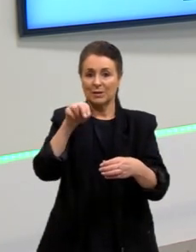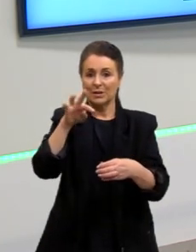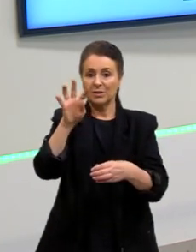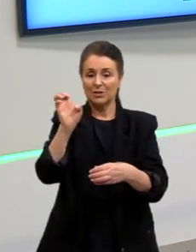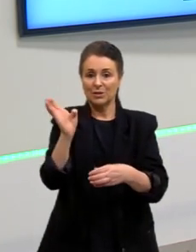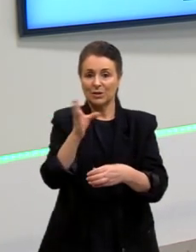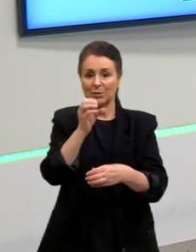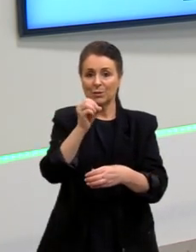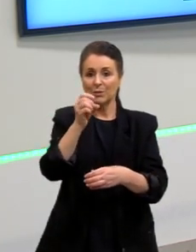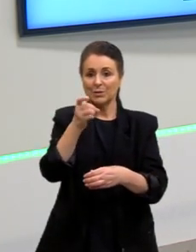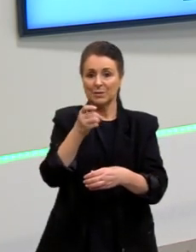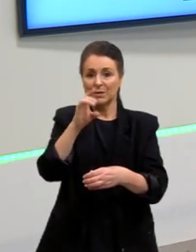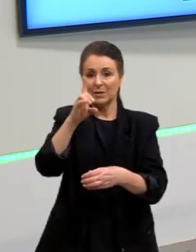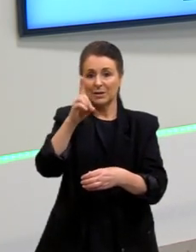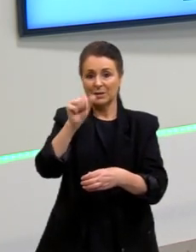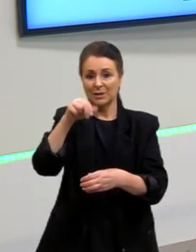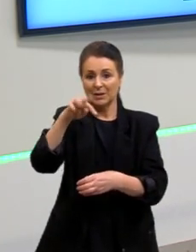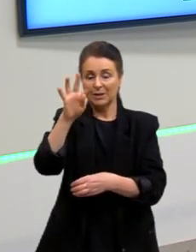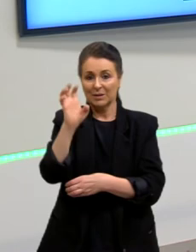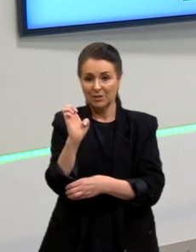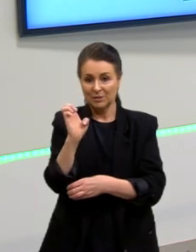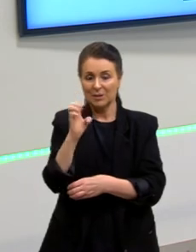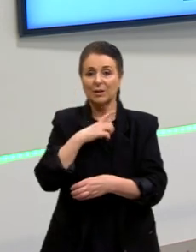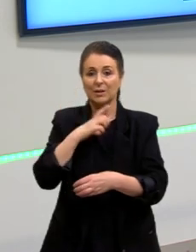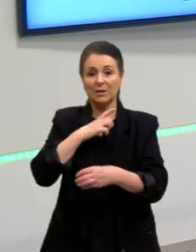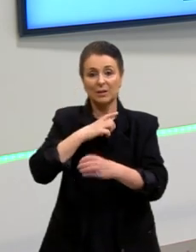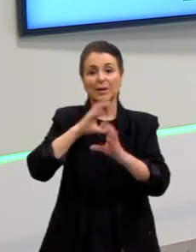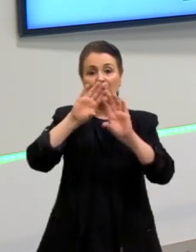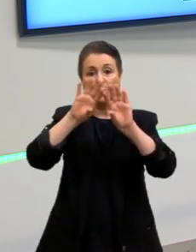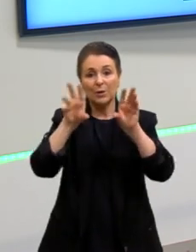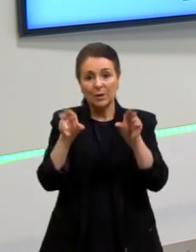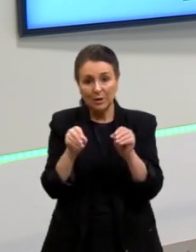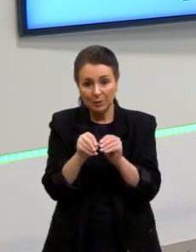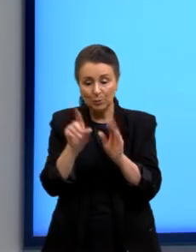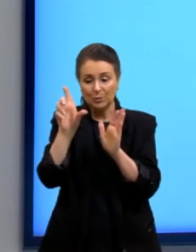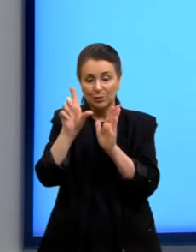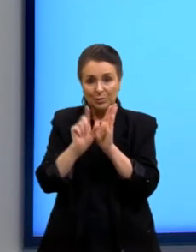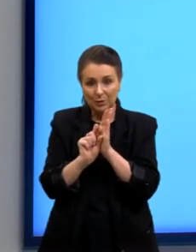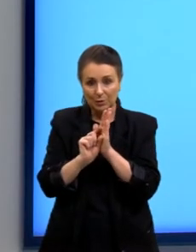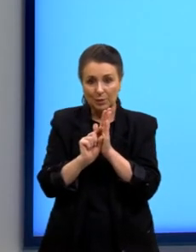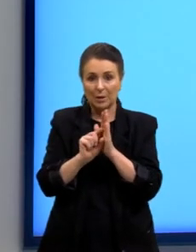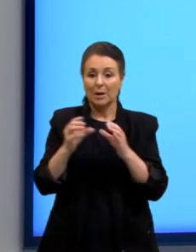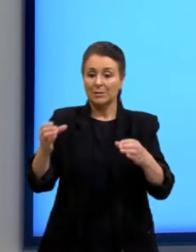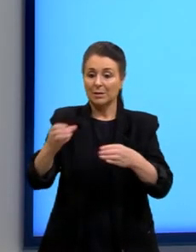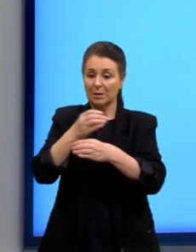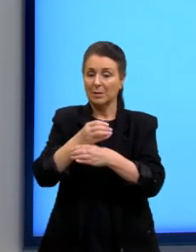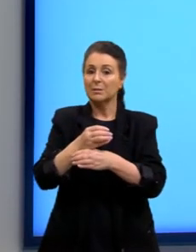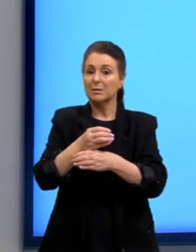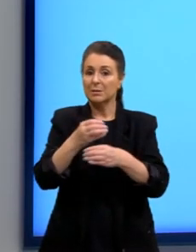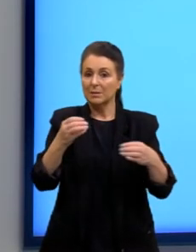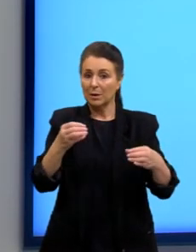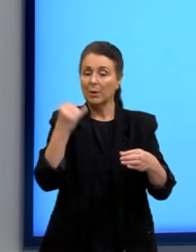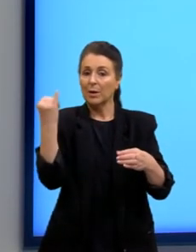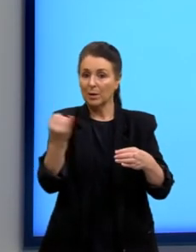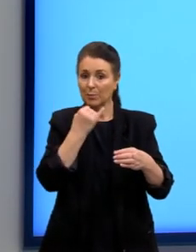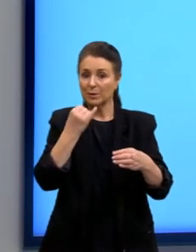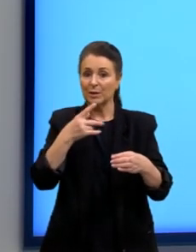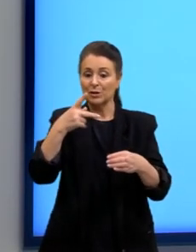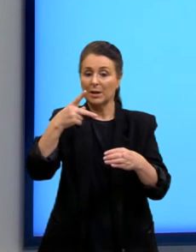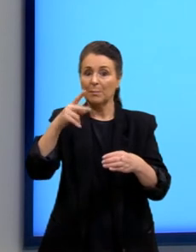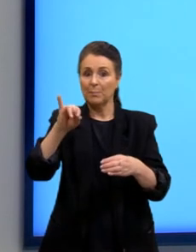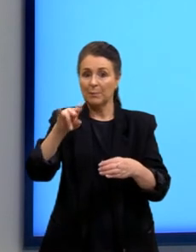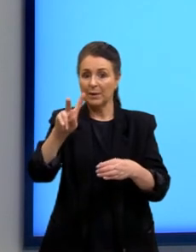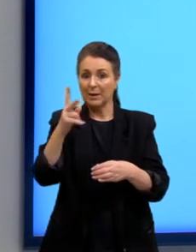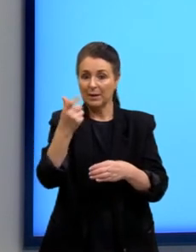redutor formando a reação de oxidação essa reação é super importante quando eu tenho produção de pilhas baterias